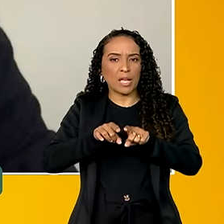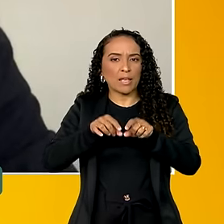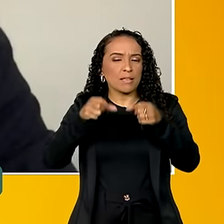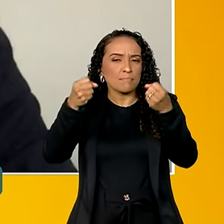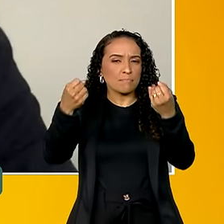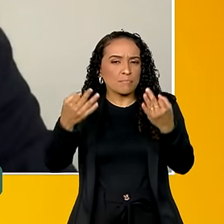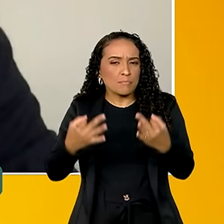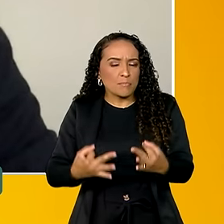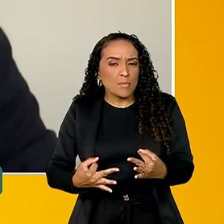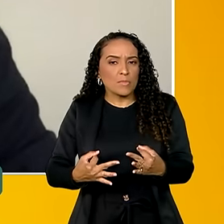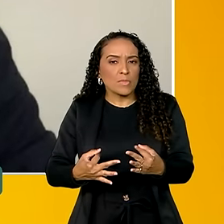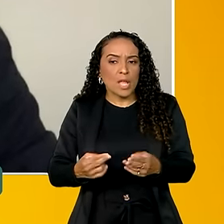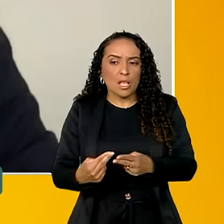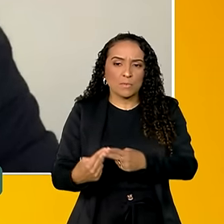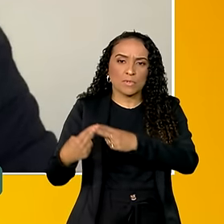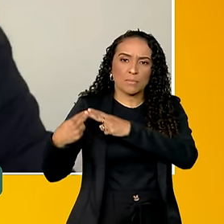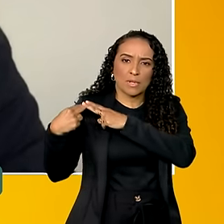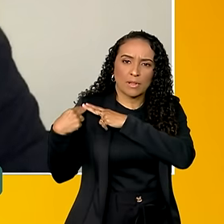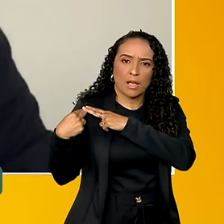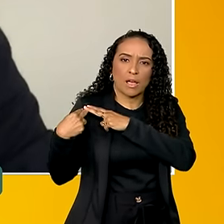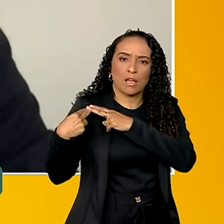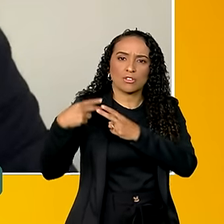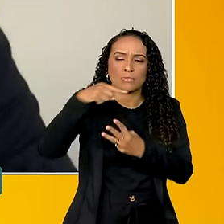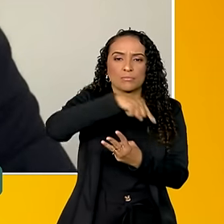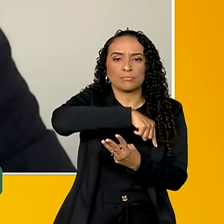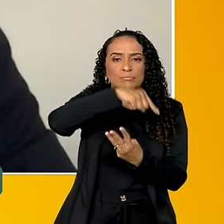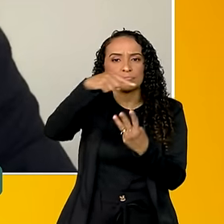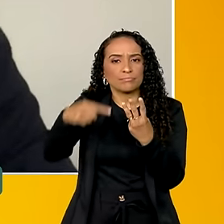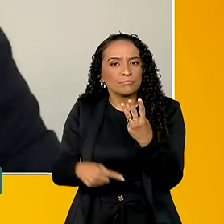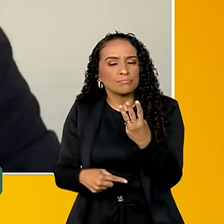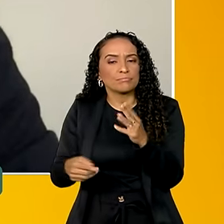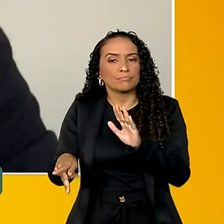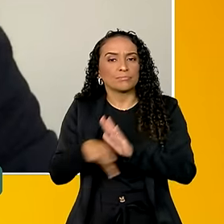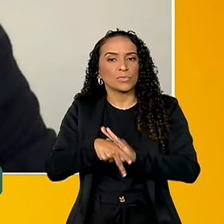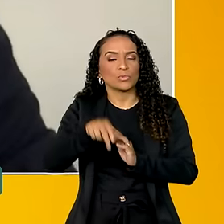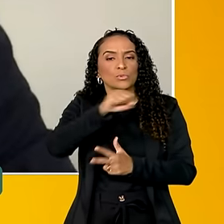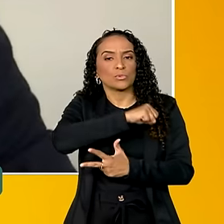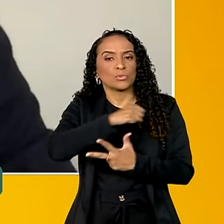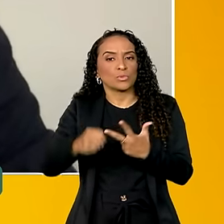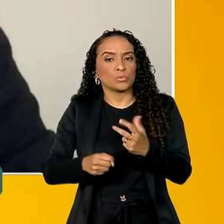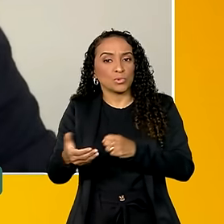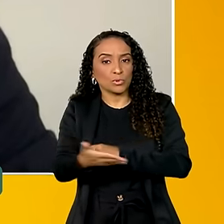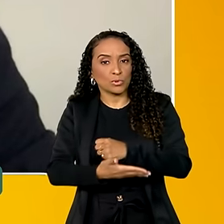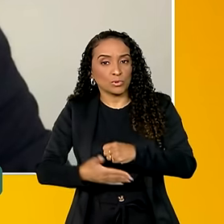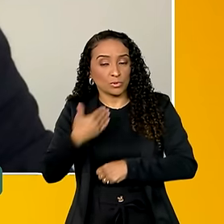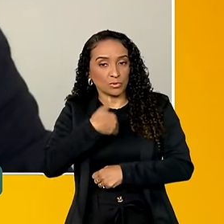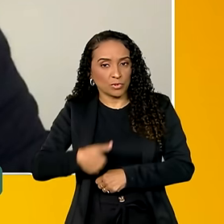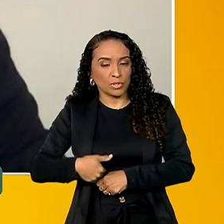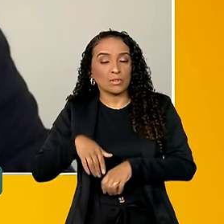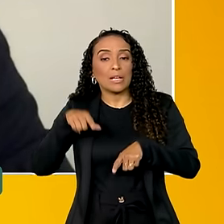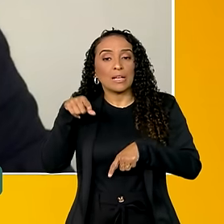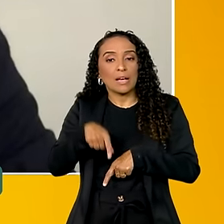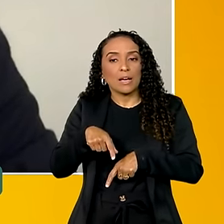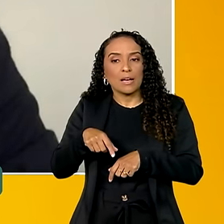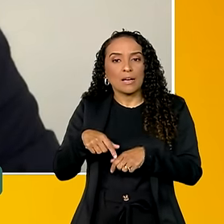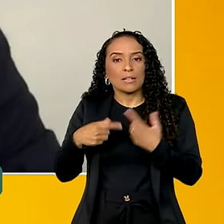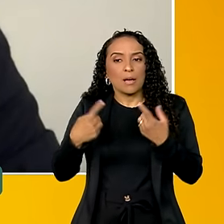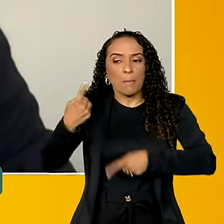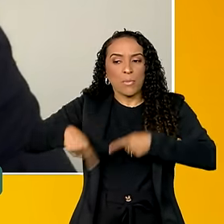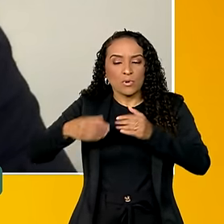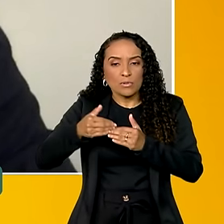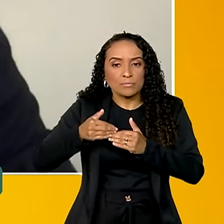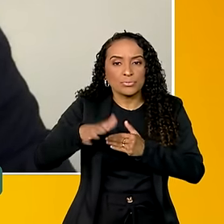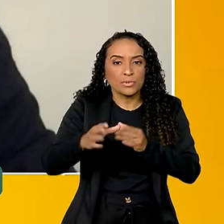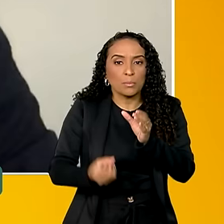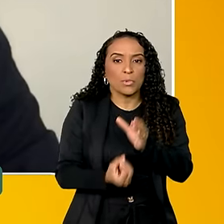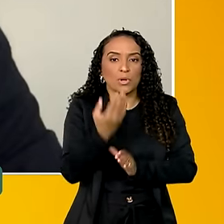responsabilidades para as três esferas de governo. E a partir dessa política foi criado, então, o Programa